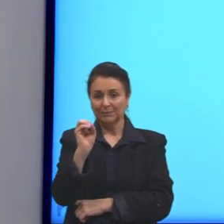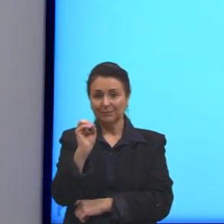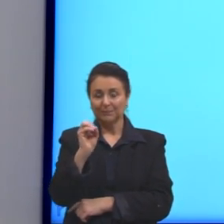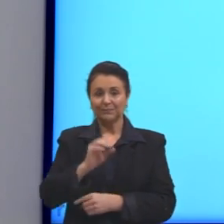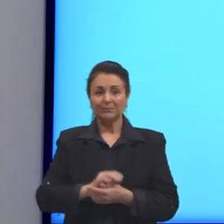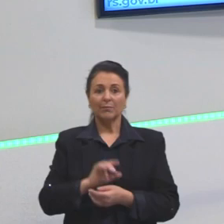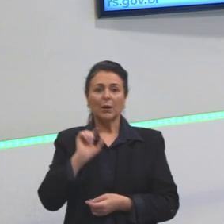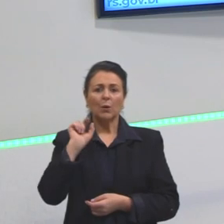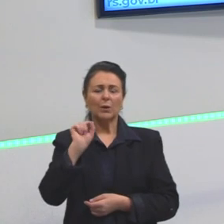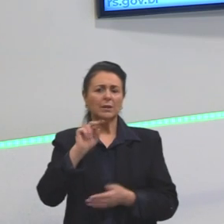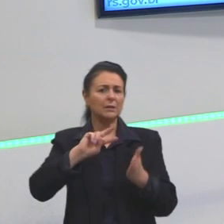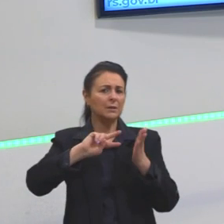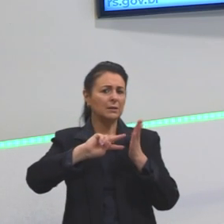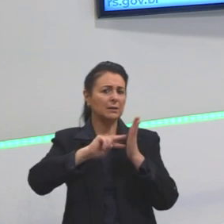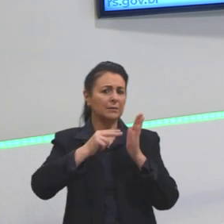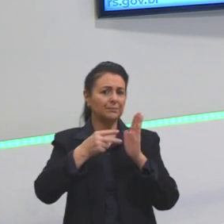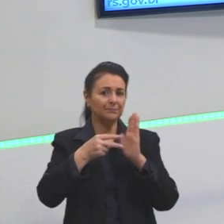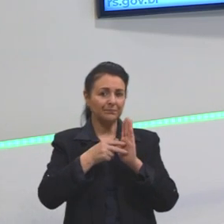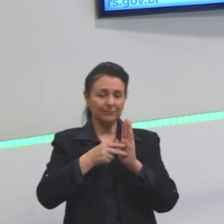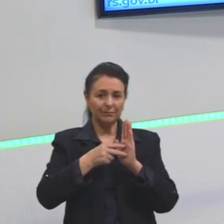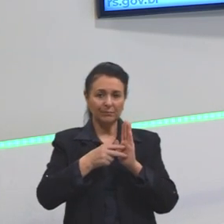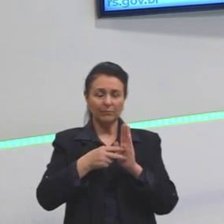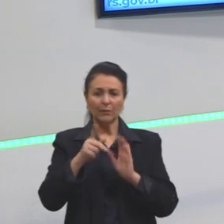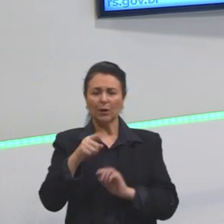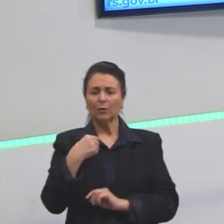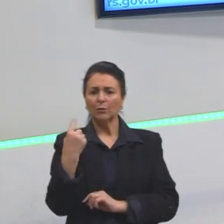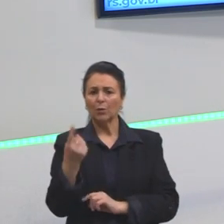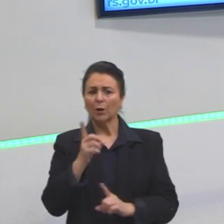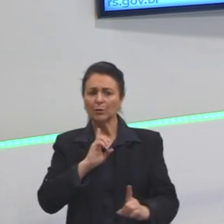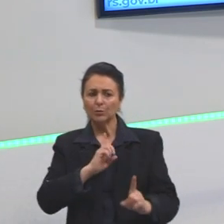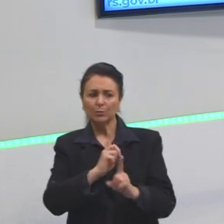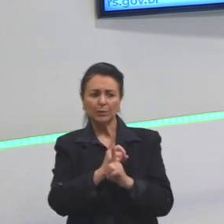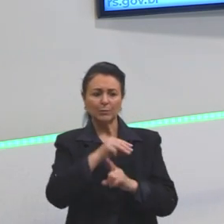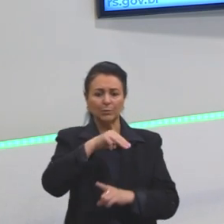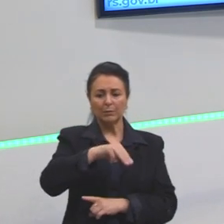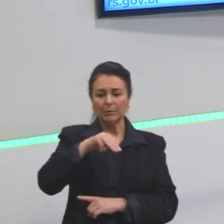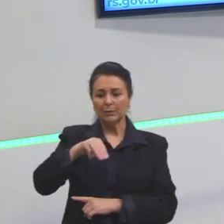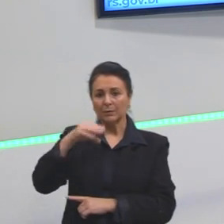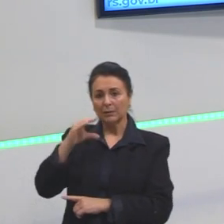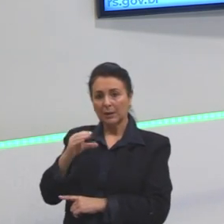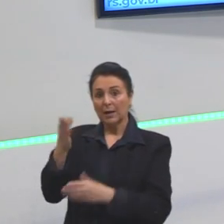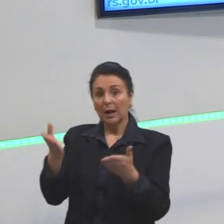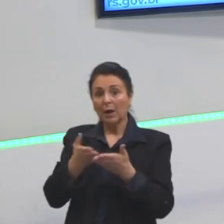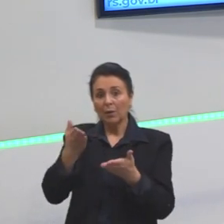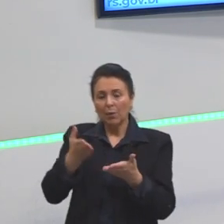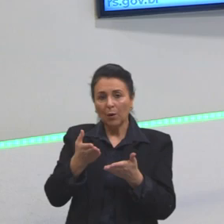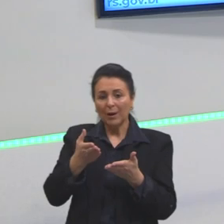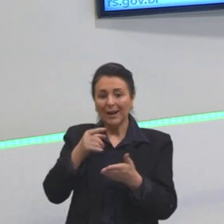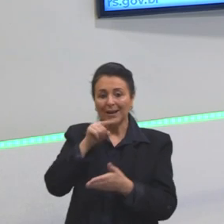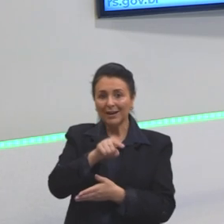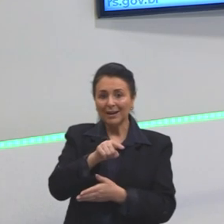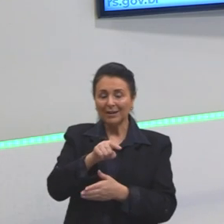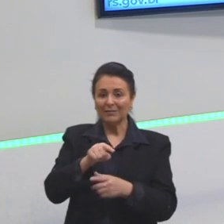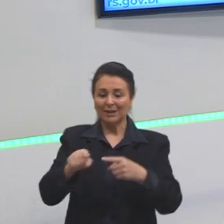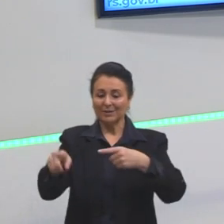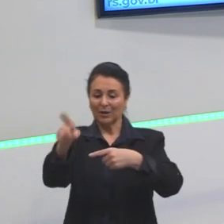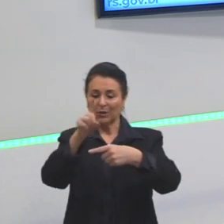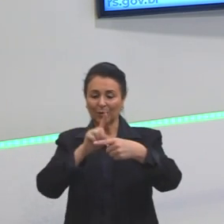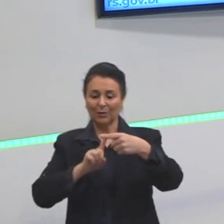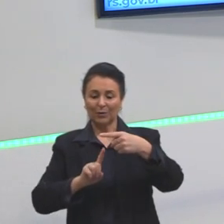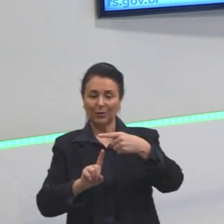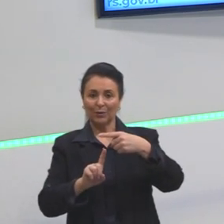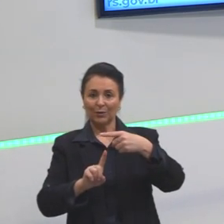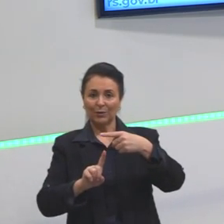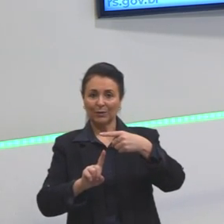O que significa, então? Nós determinamos qual é o MMC e agora ele vai ser o denominador comum de